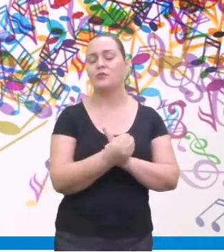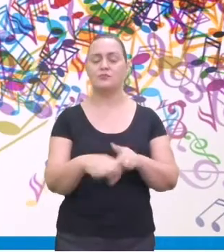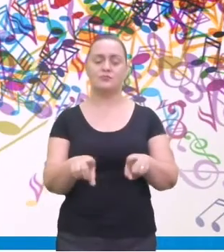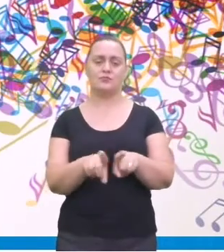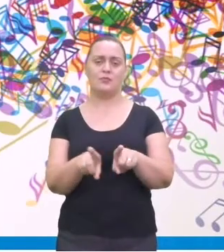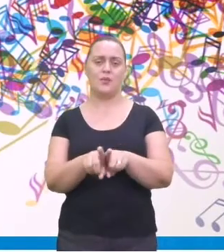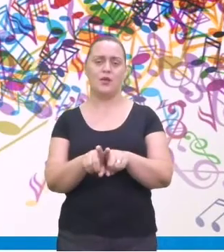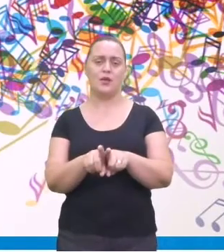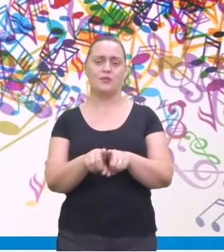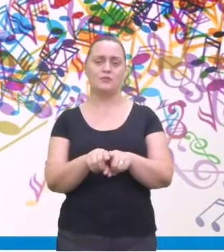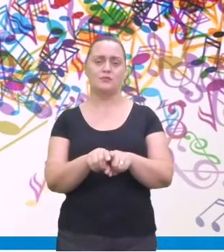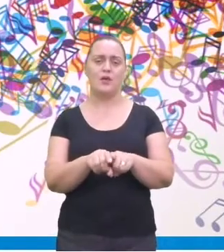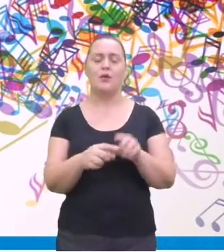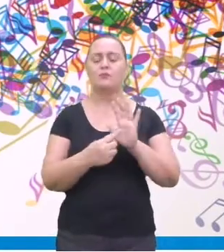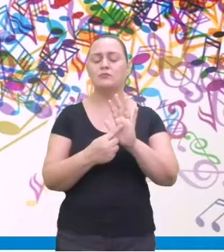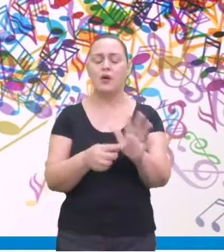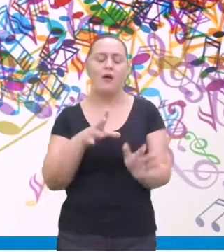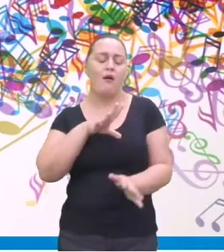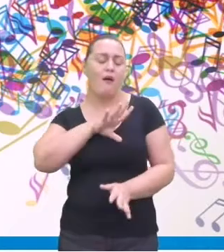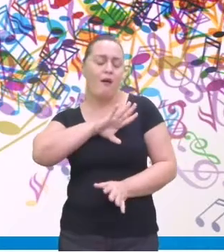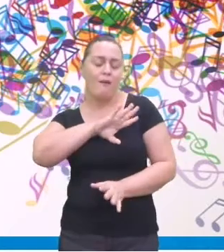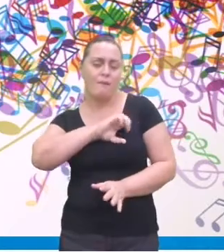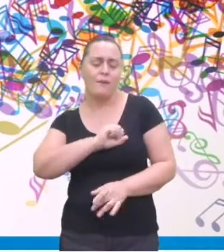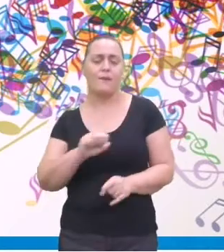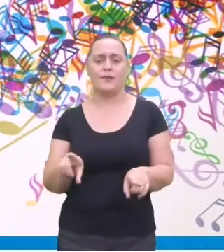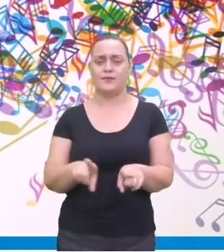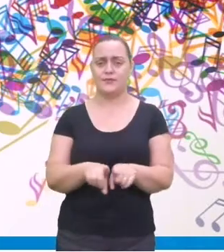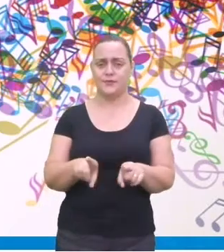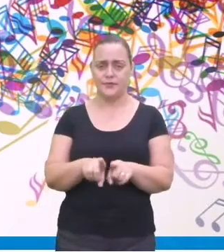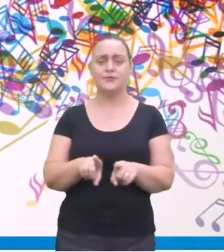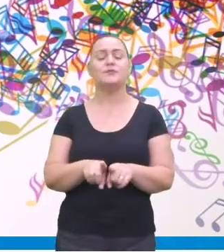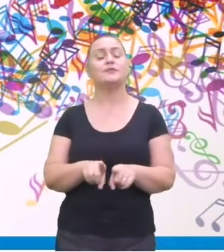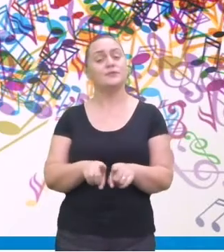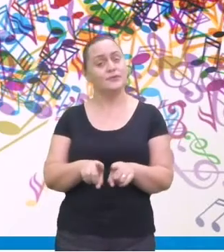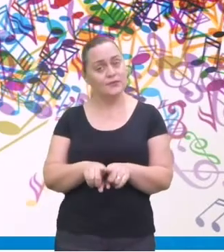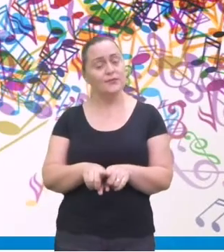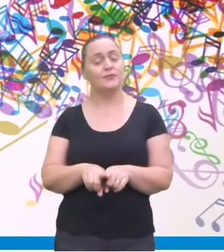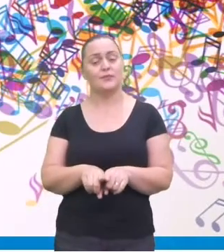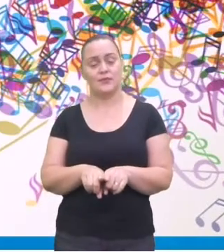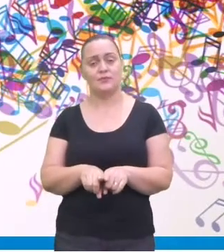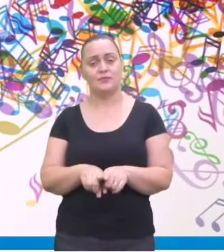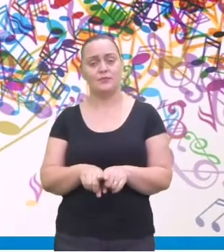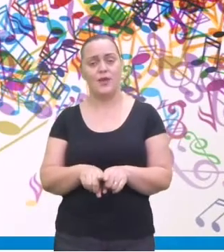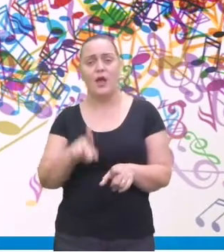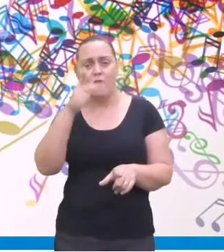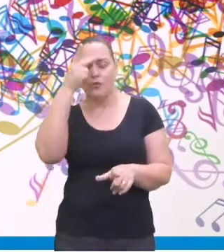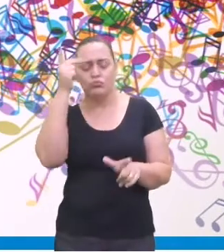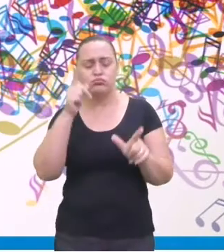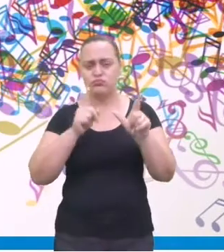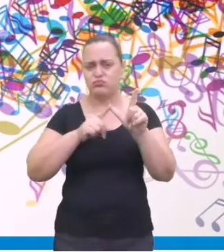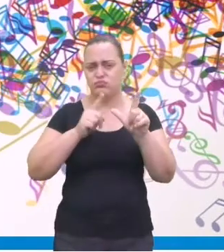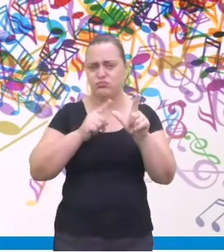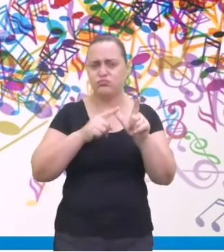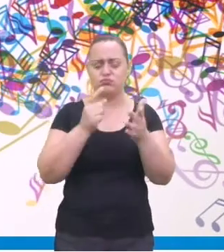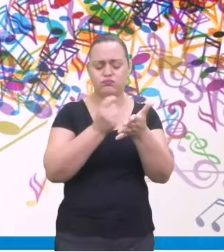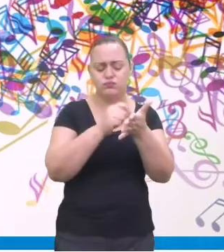mas também falavam de amor. As maiores composições, a maioria era sobre amores.